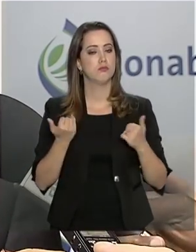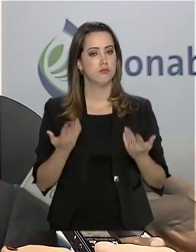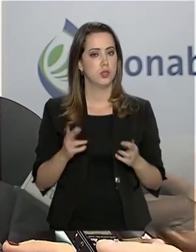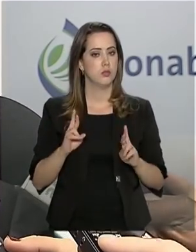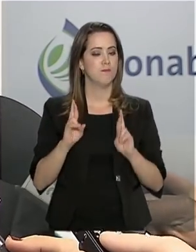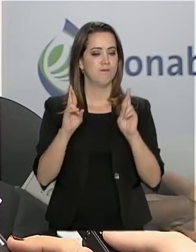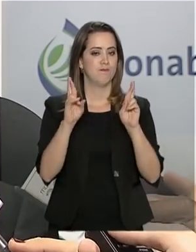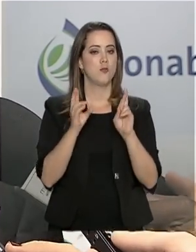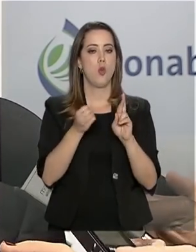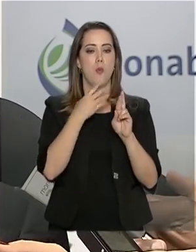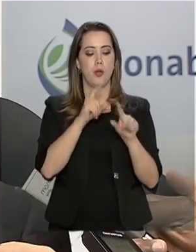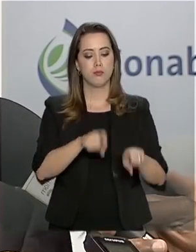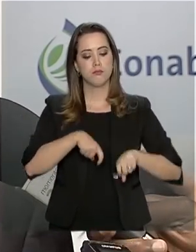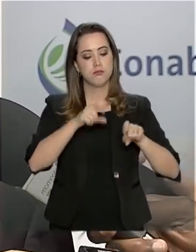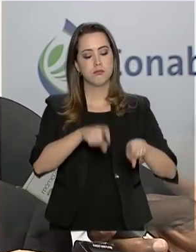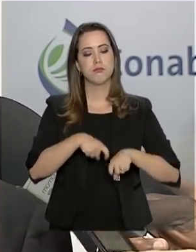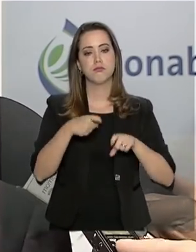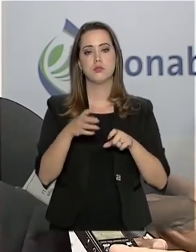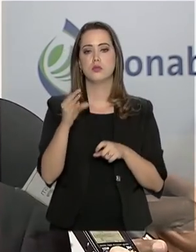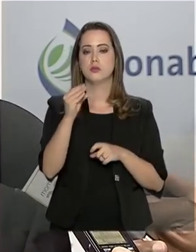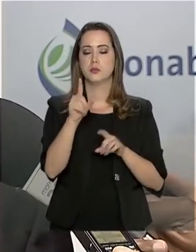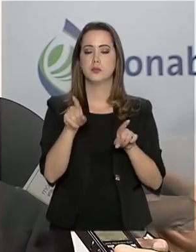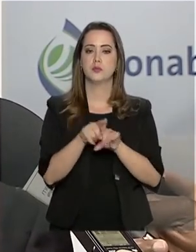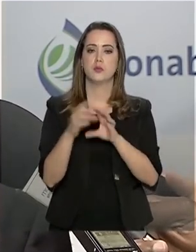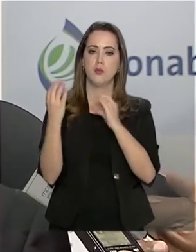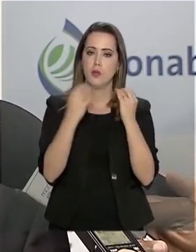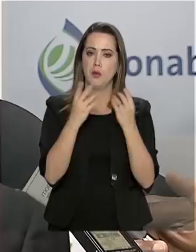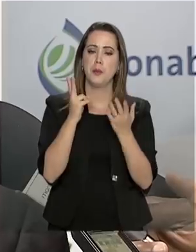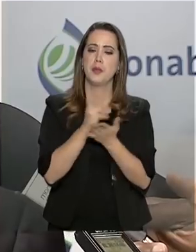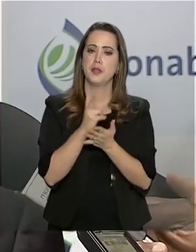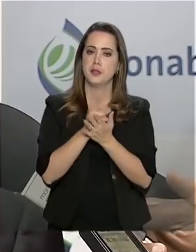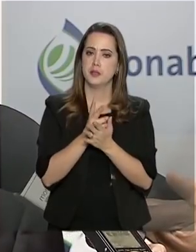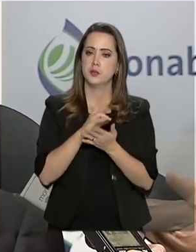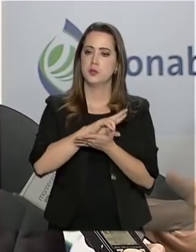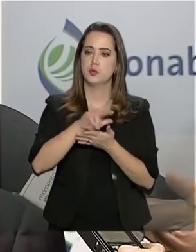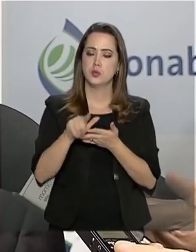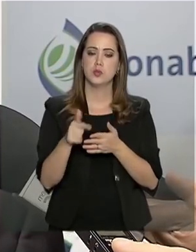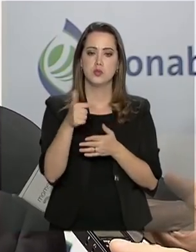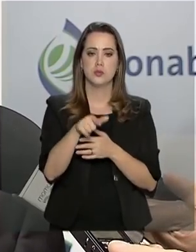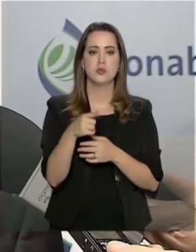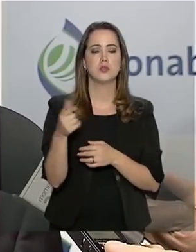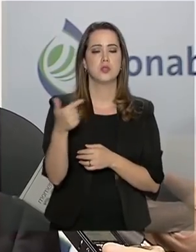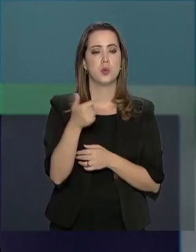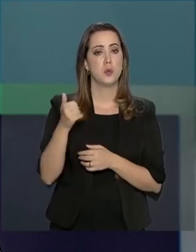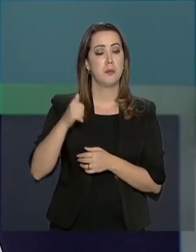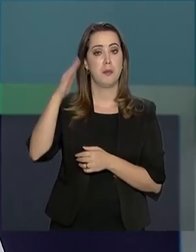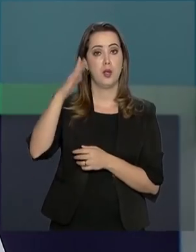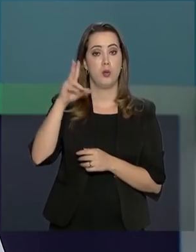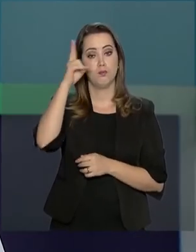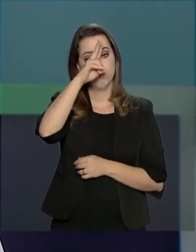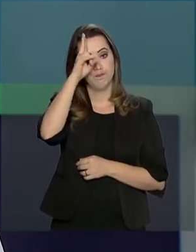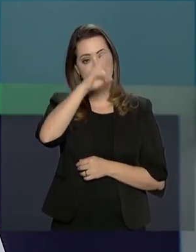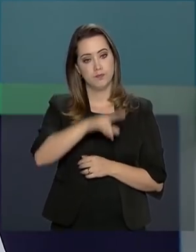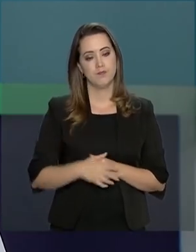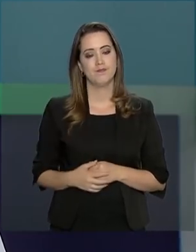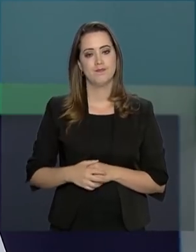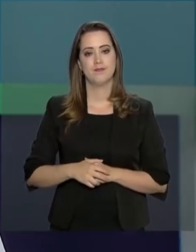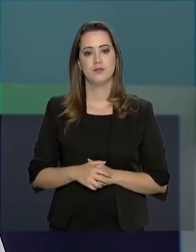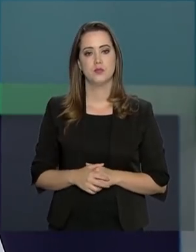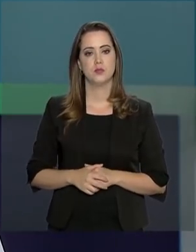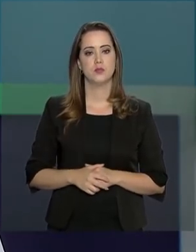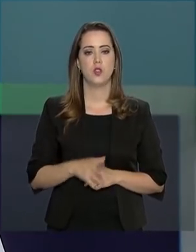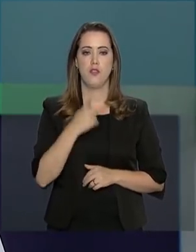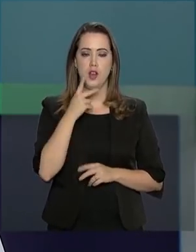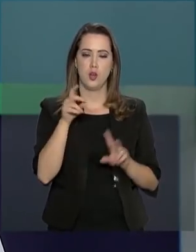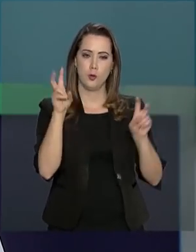Então, a espera uma boa safra de milho e uma boa safra de algodão. E mesmo para a soja e para a grana geral, vai ser a maior safra da história. E o assunto ainda é